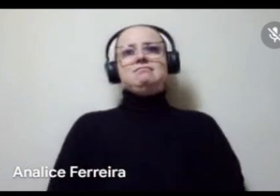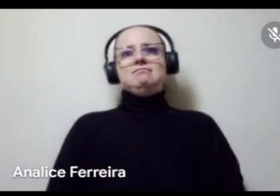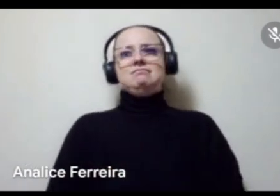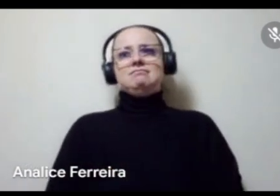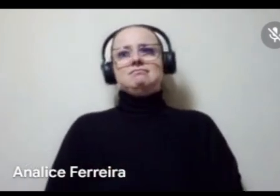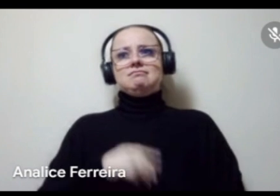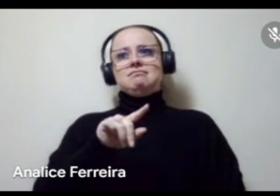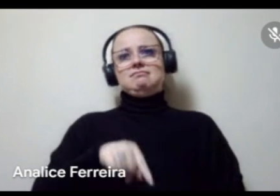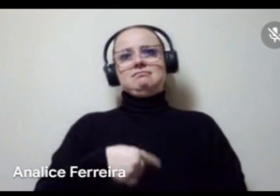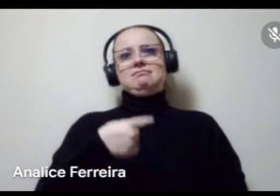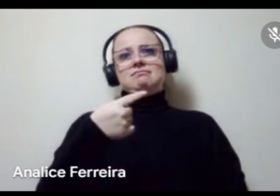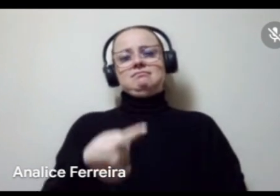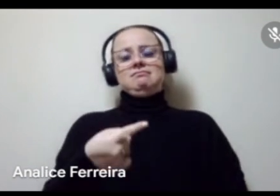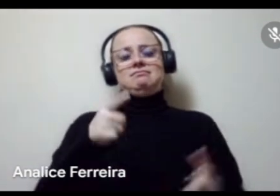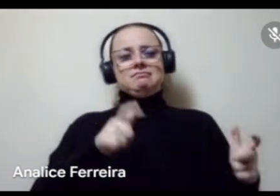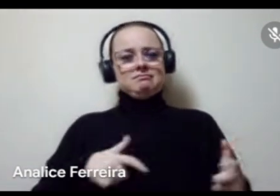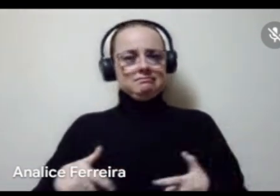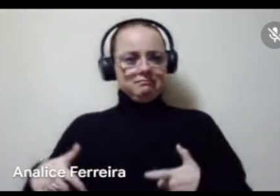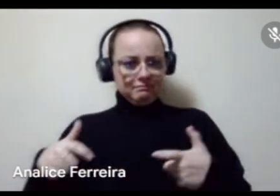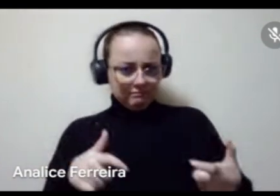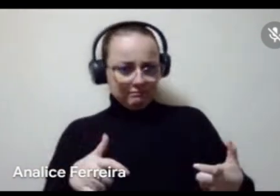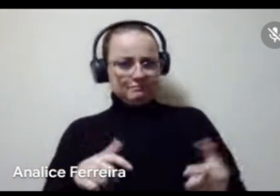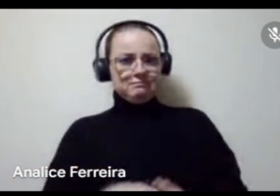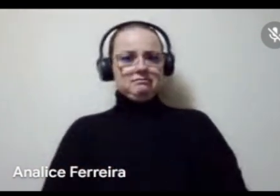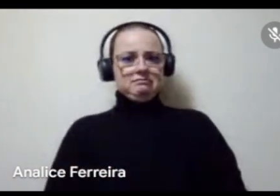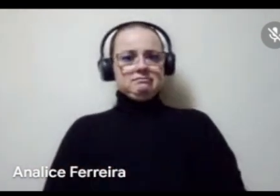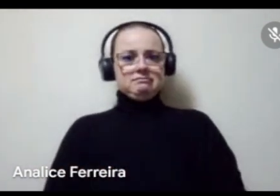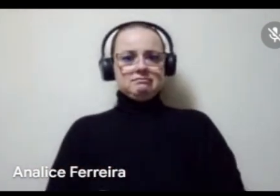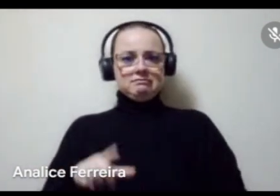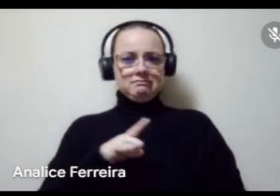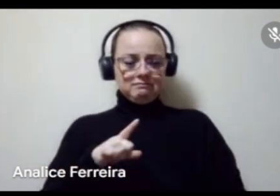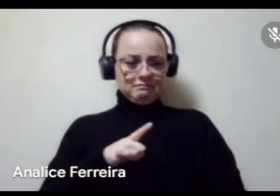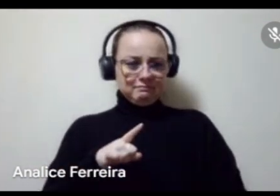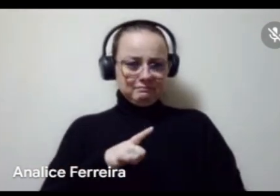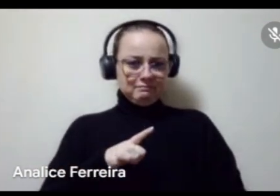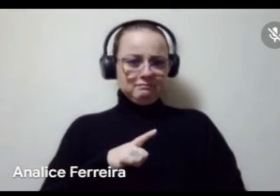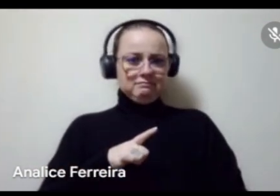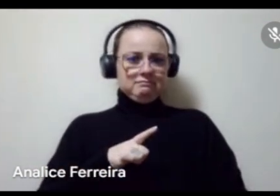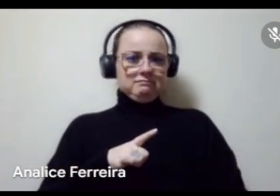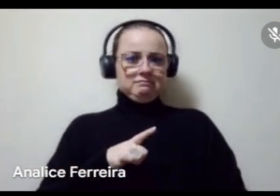outros ambientes, que tem o, tem a questão